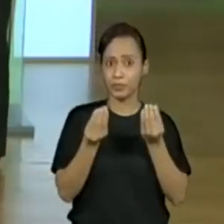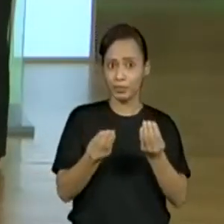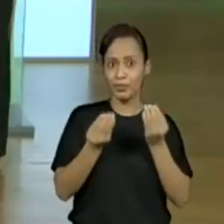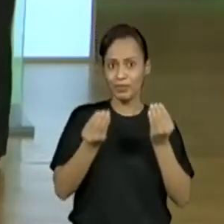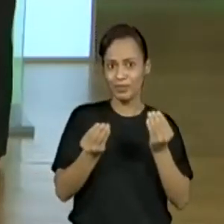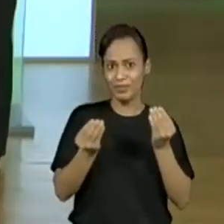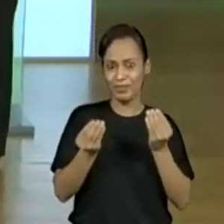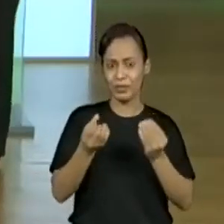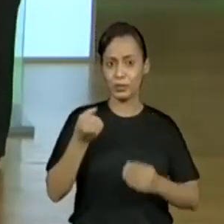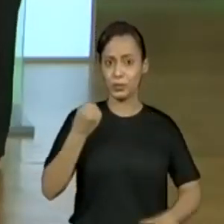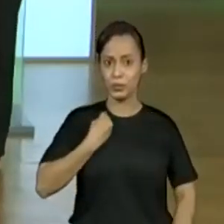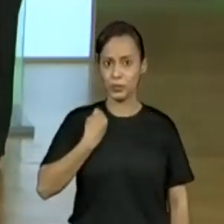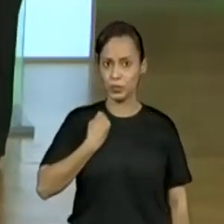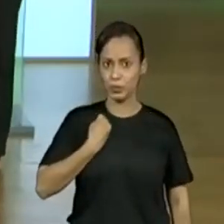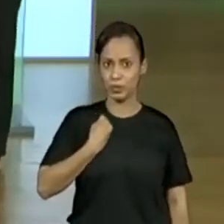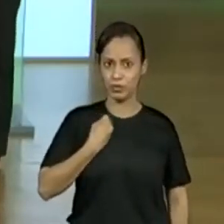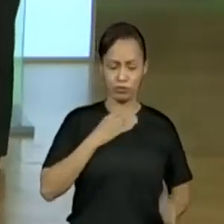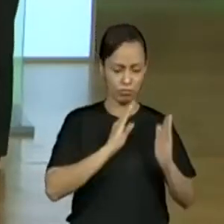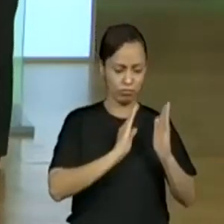sequência abaixo?